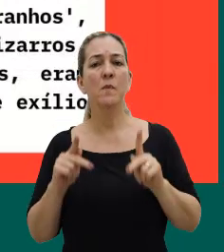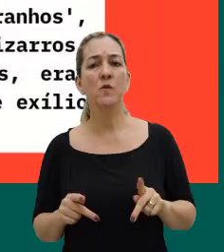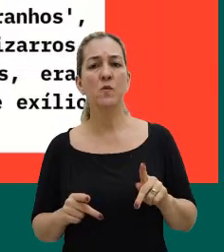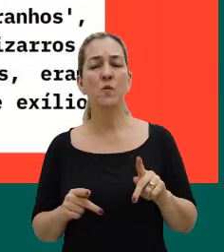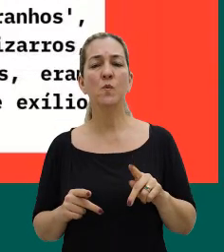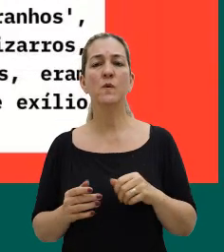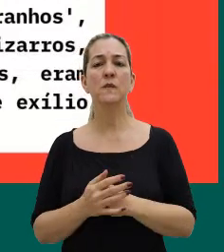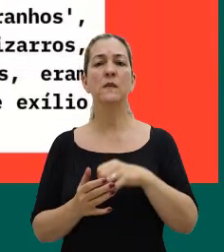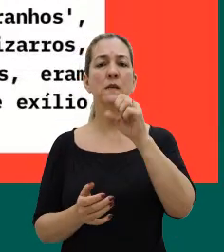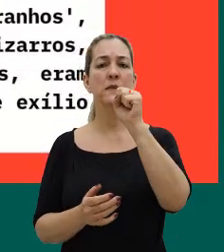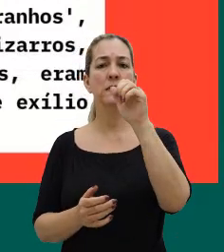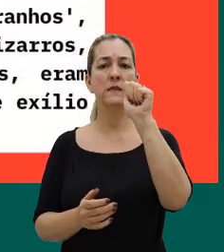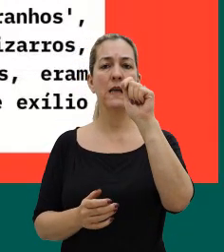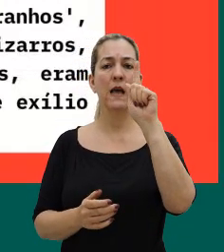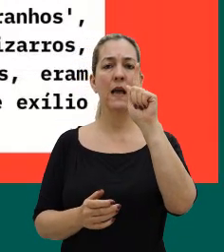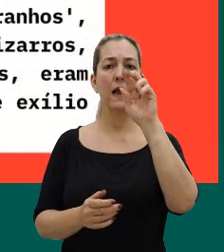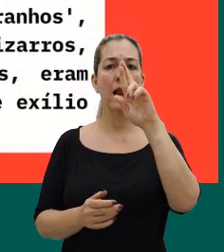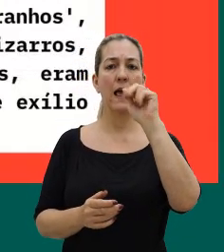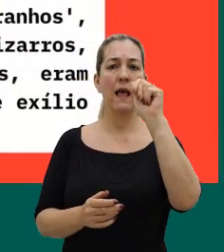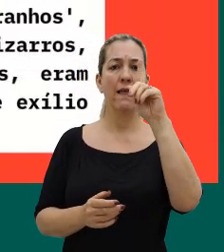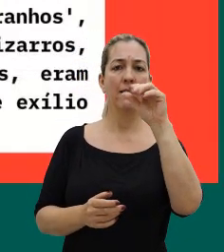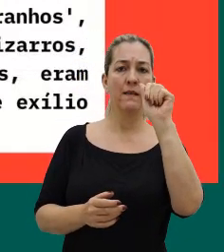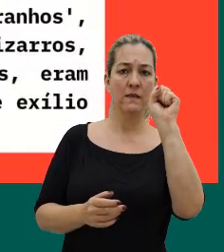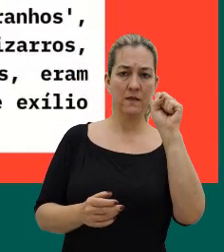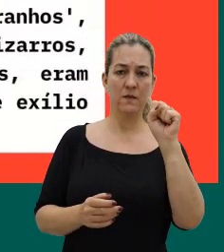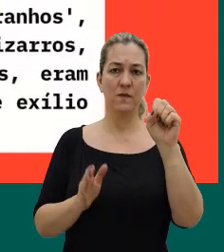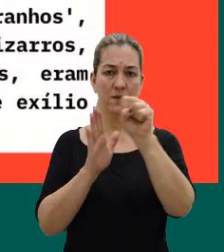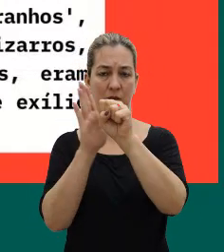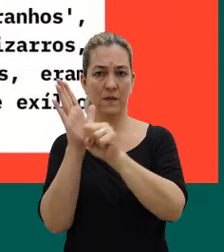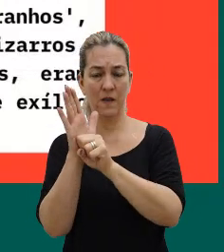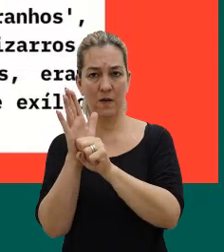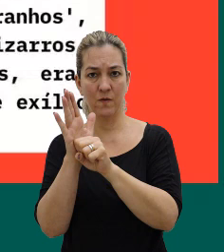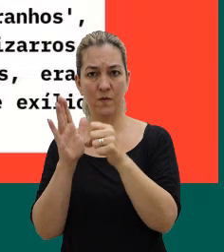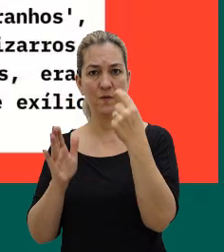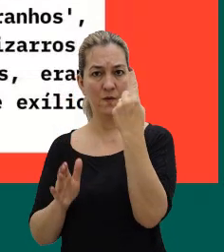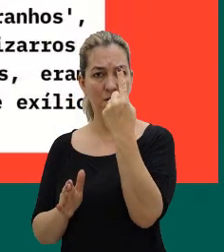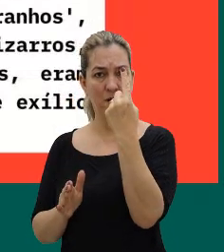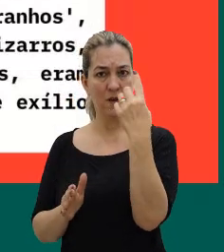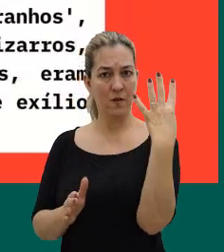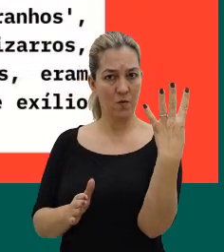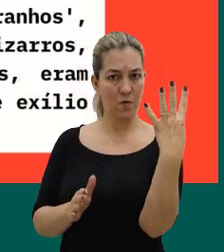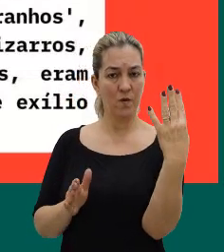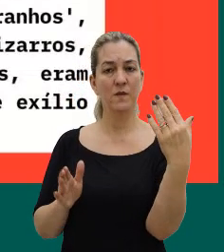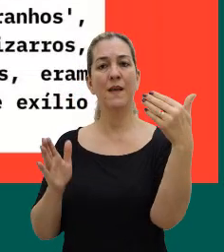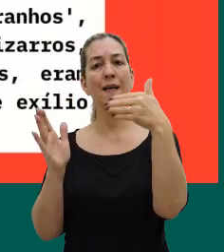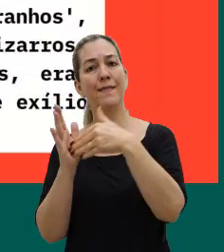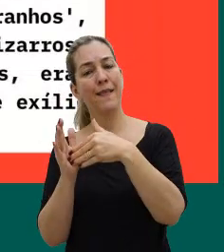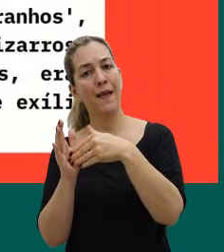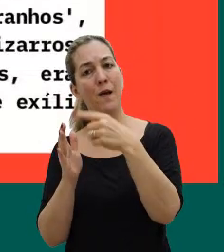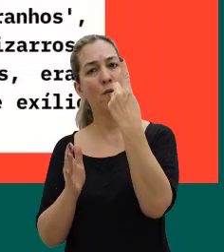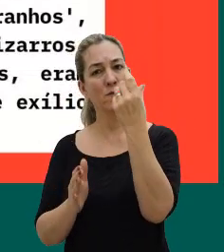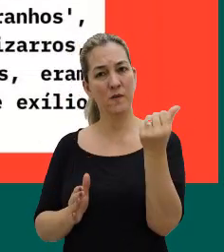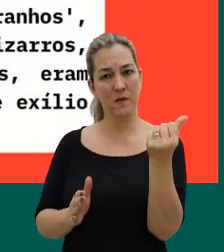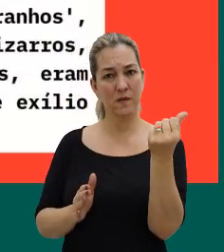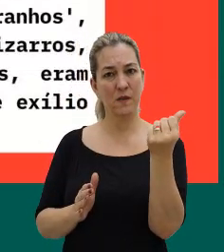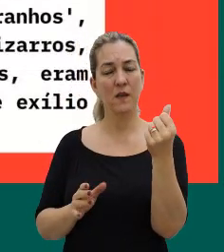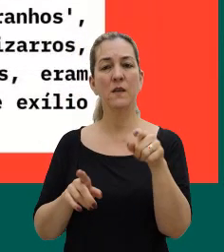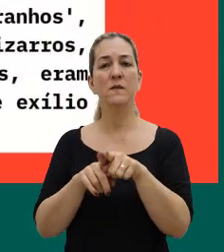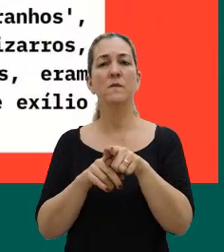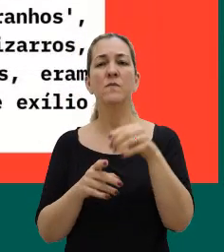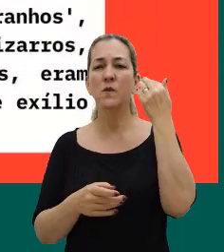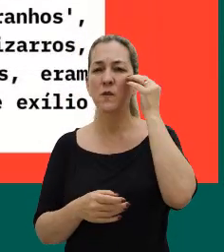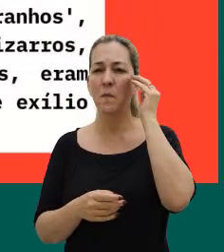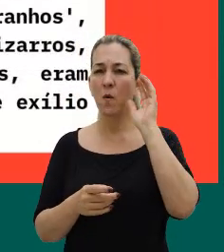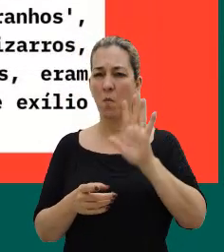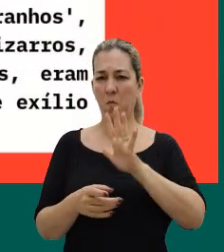sagradas. Então, nos séculos 14 e 16, a loucura era vista como um saber esotérico sobre